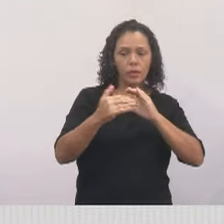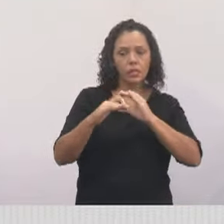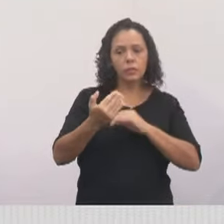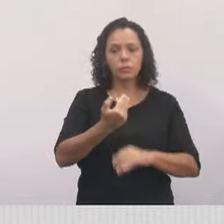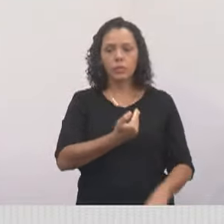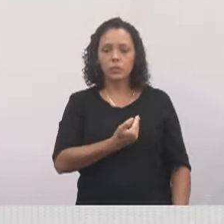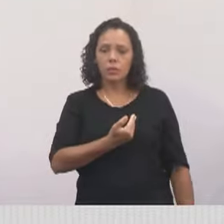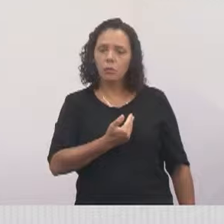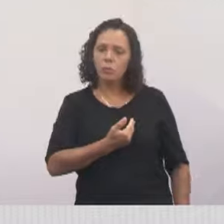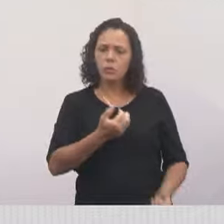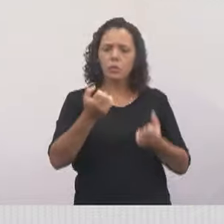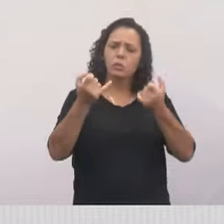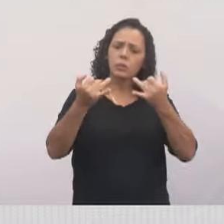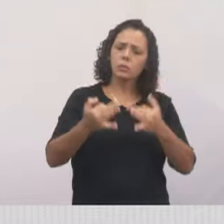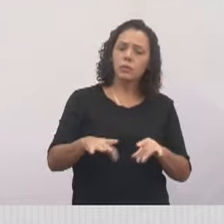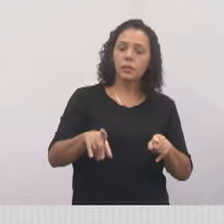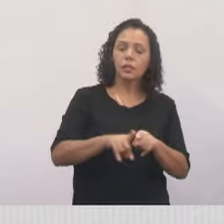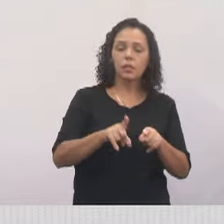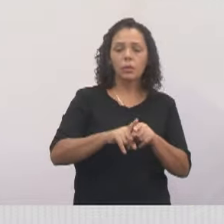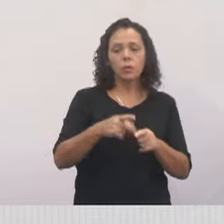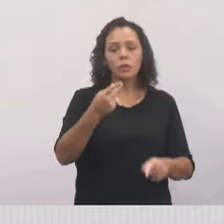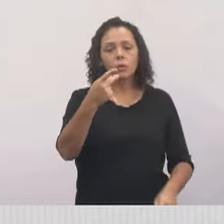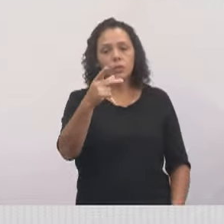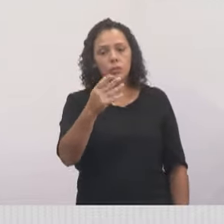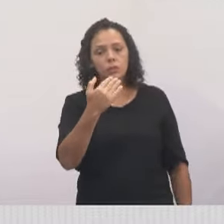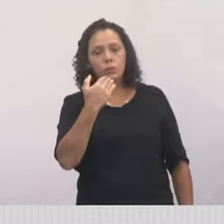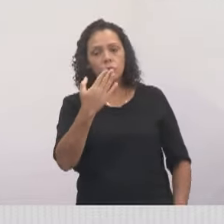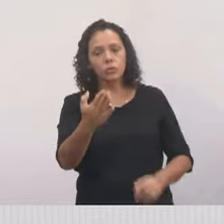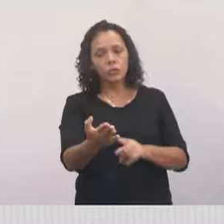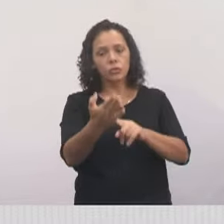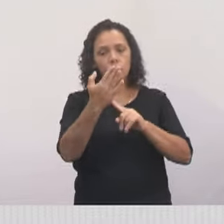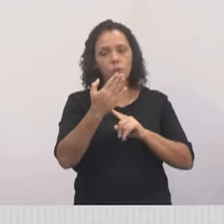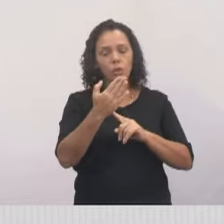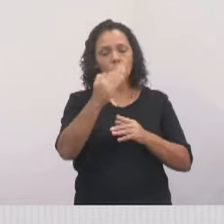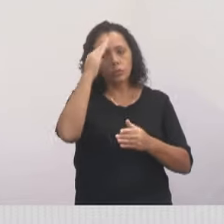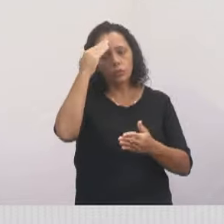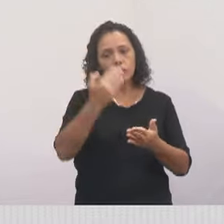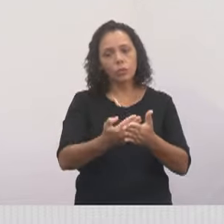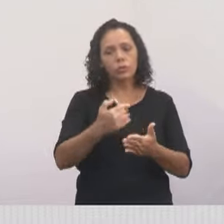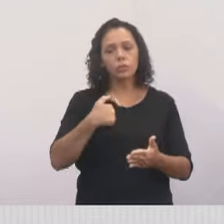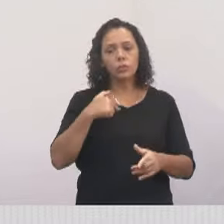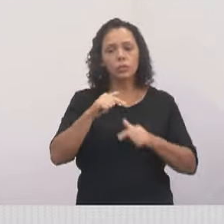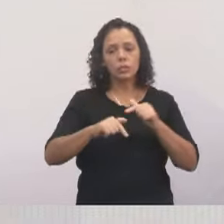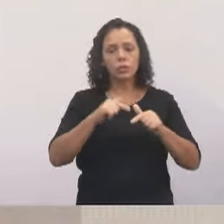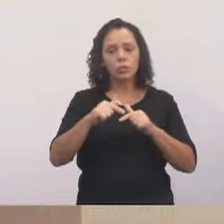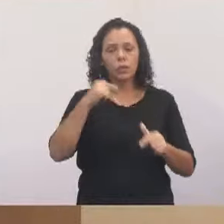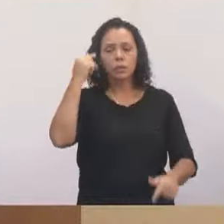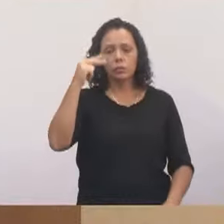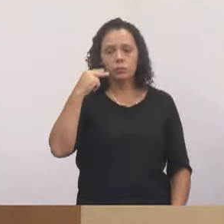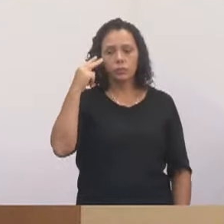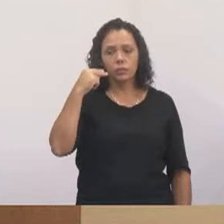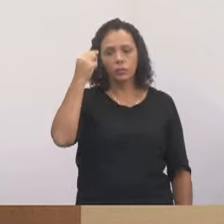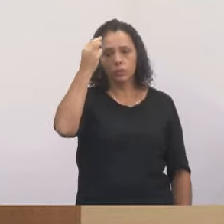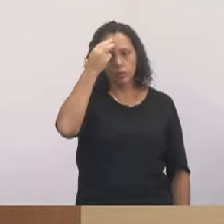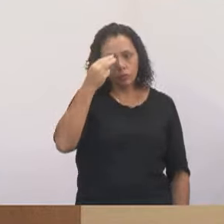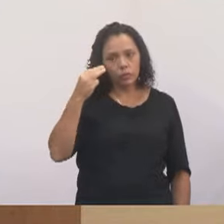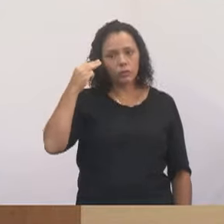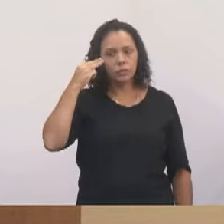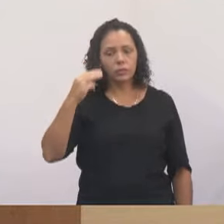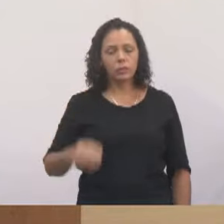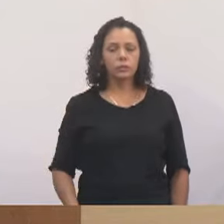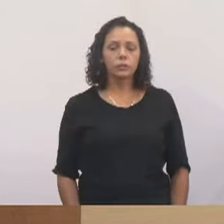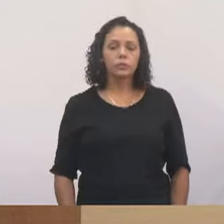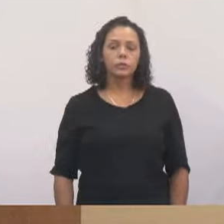mande pra ele, conte, e faça também o seu pedido pra gente. Conte com essa vereadora, a vereadora Maria Amélia. É isso, essa praça hoje,